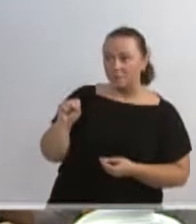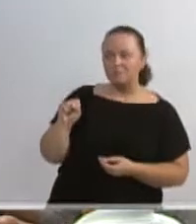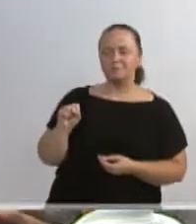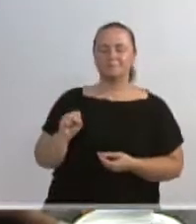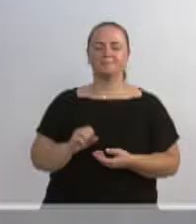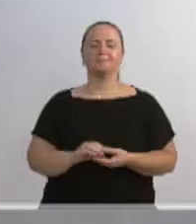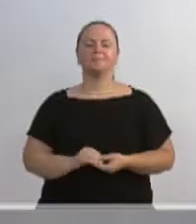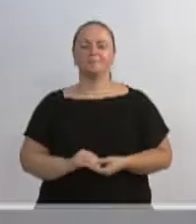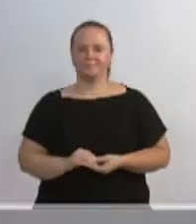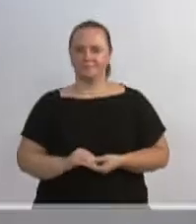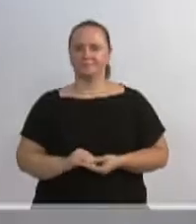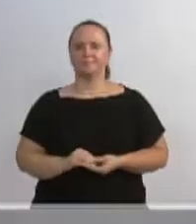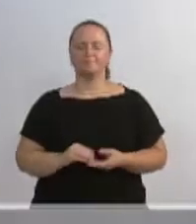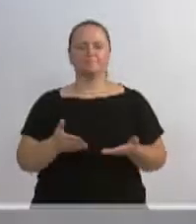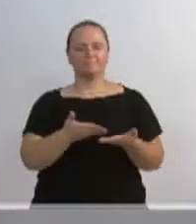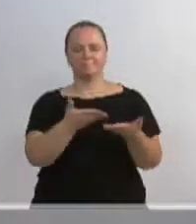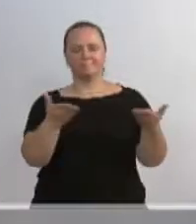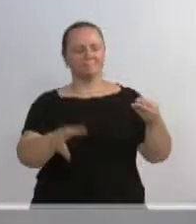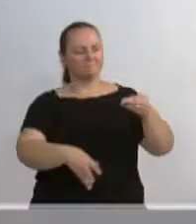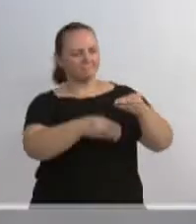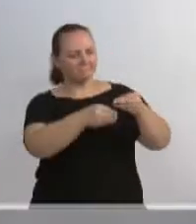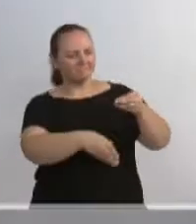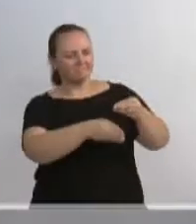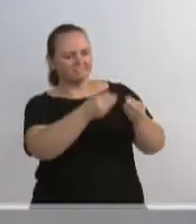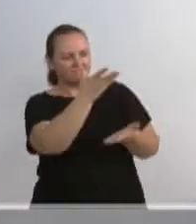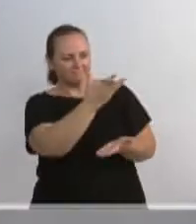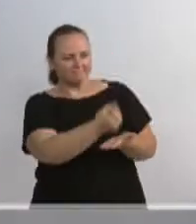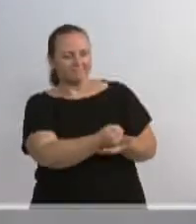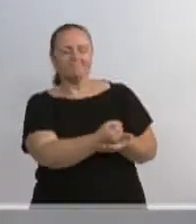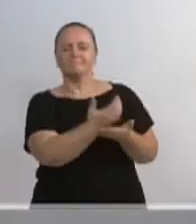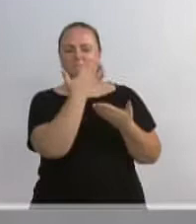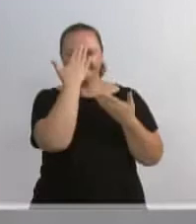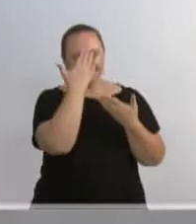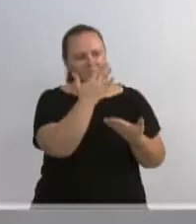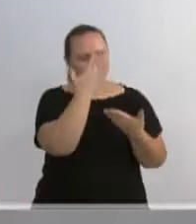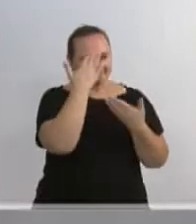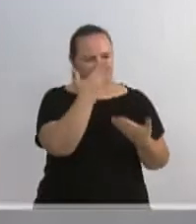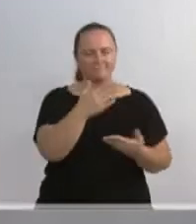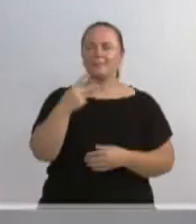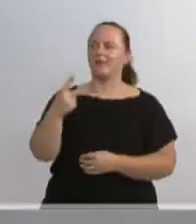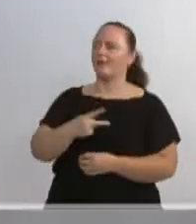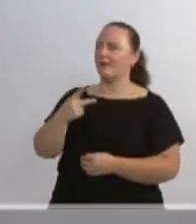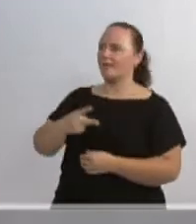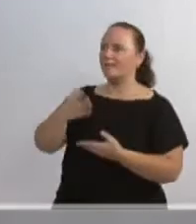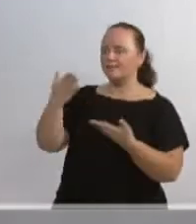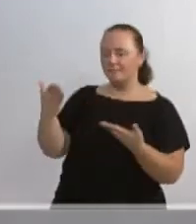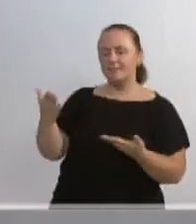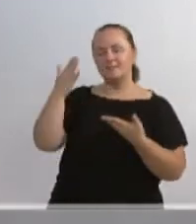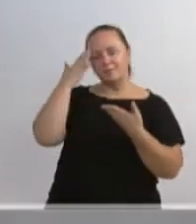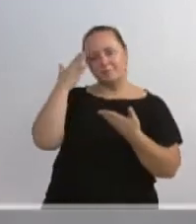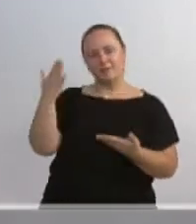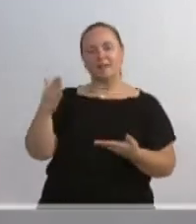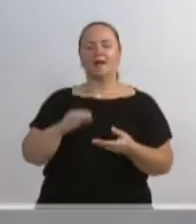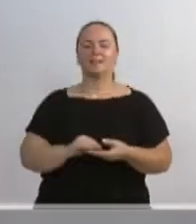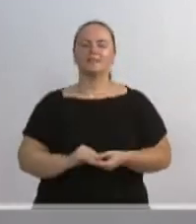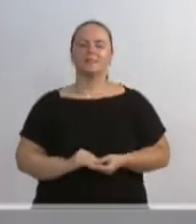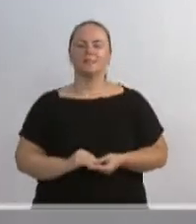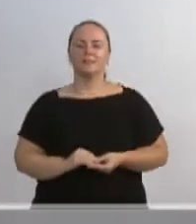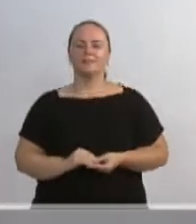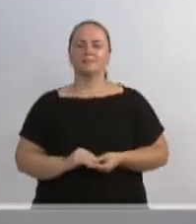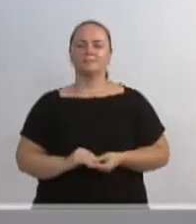Muito obrigado aos senhores vereadores que me apartearam, muito obrigado, vice-presidente, pela oportunidade também, pelo tempo excedente.